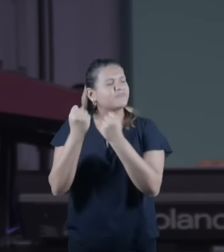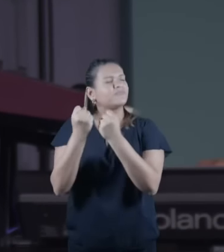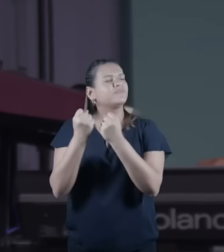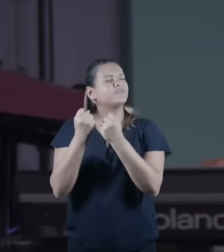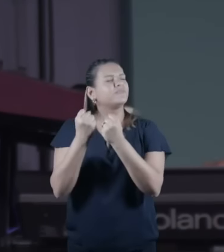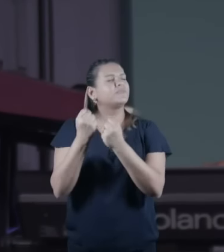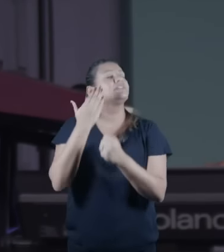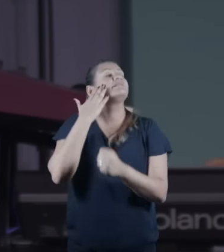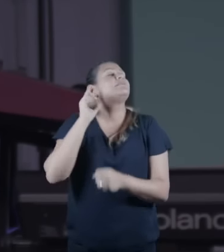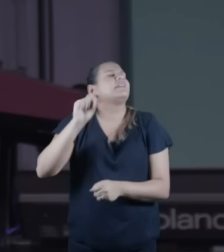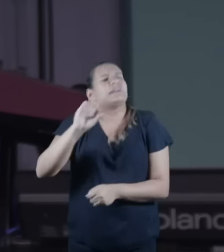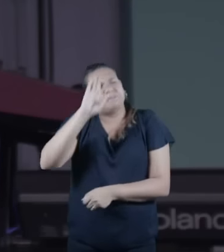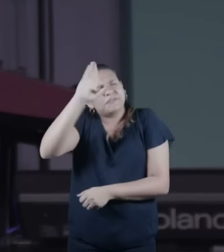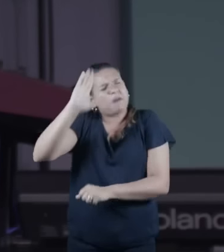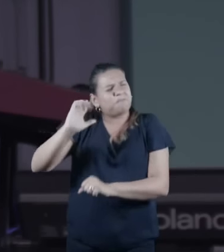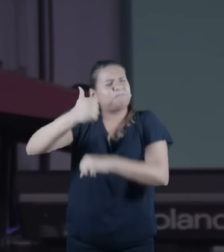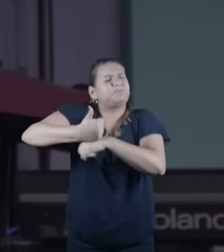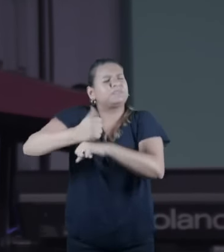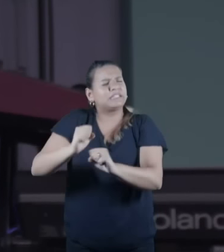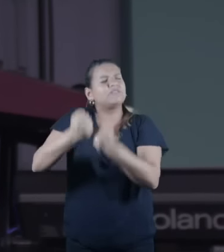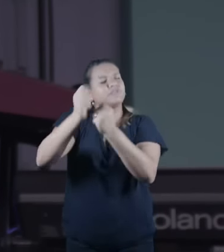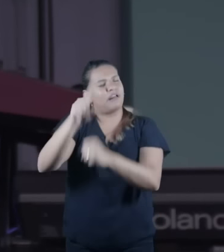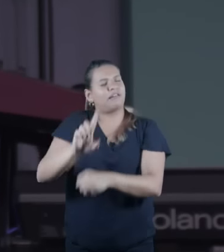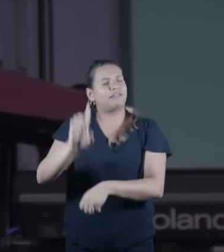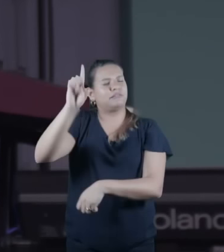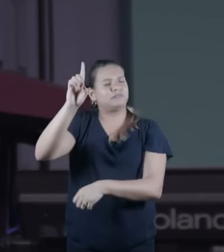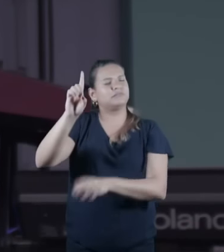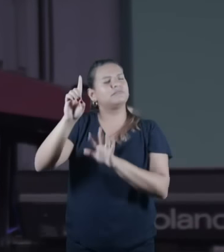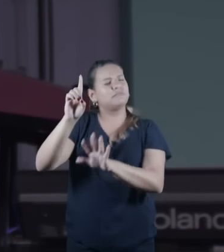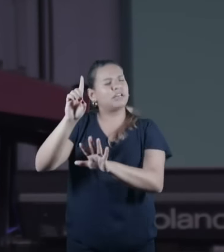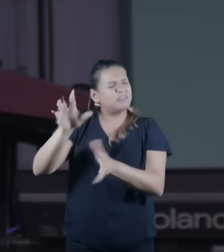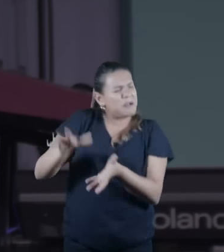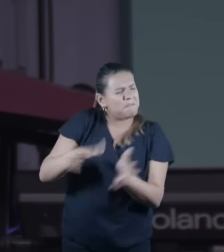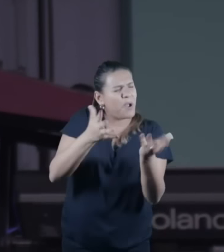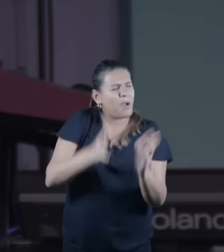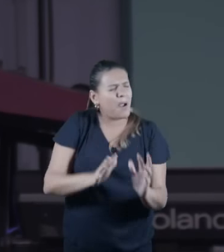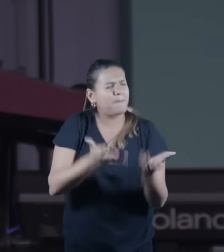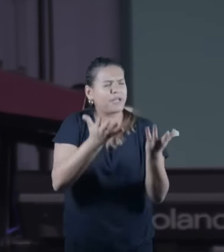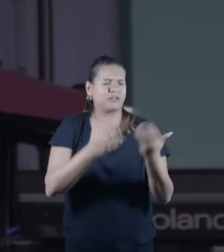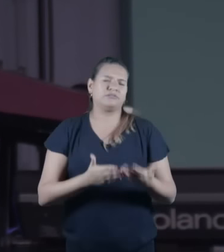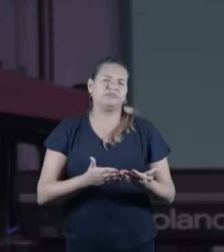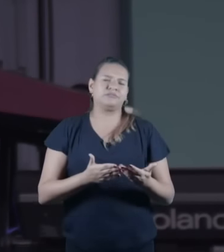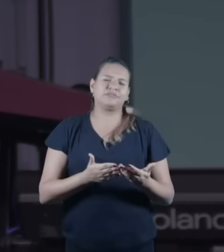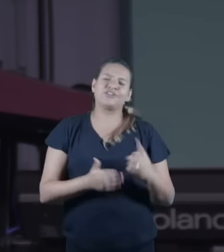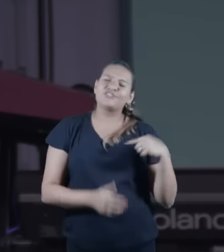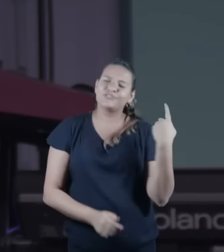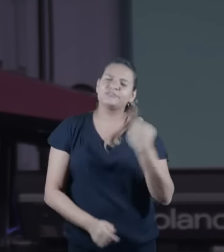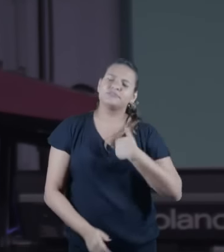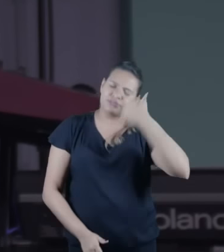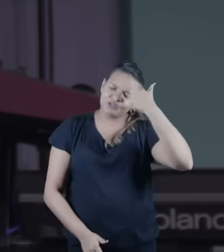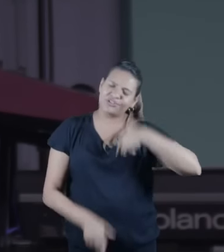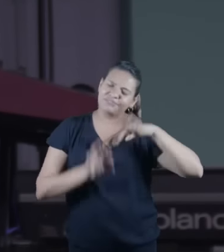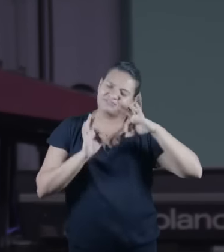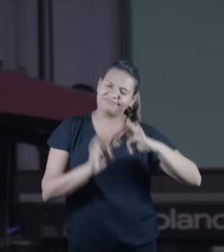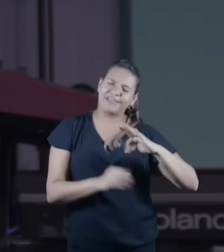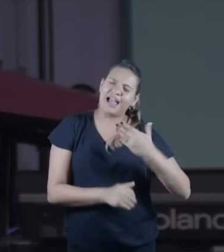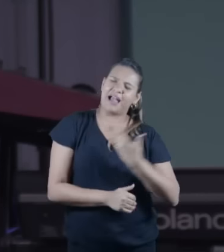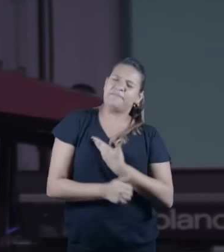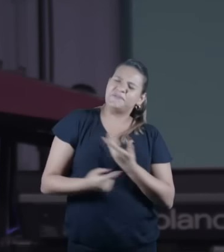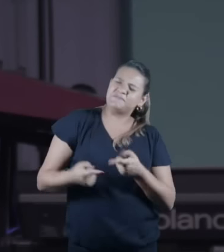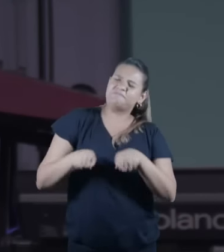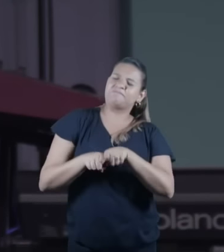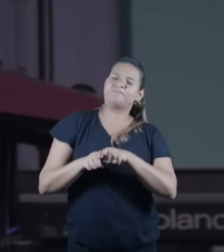Senhor mas o Senhor levanta os seus os amigos ó Deus de Israel dentro dos quais nós os